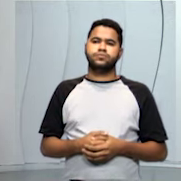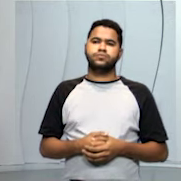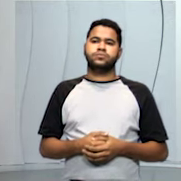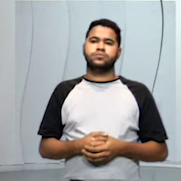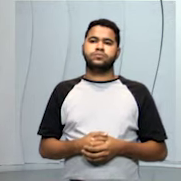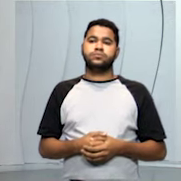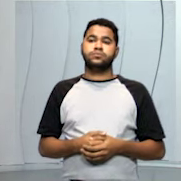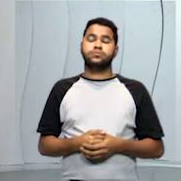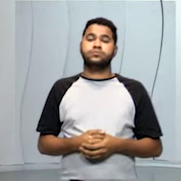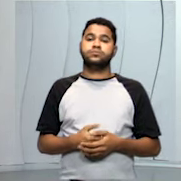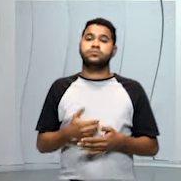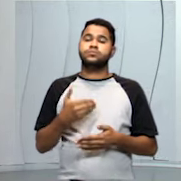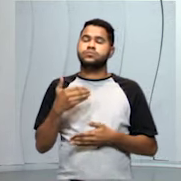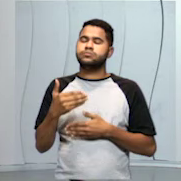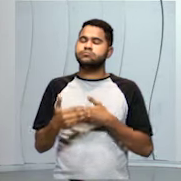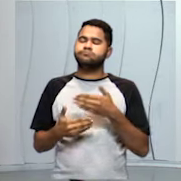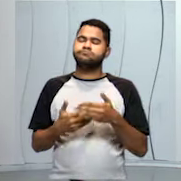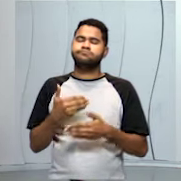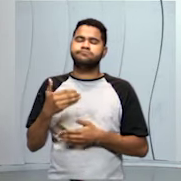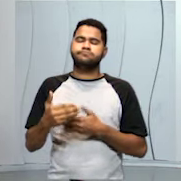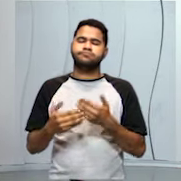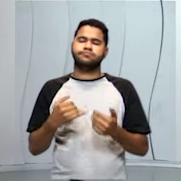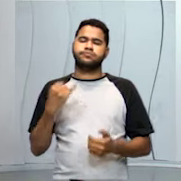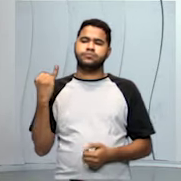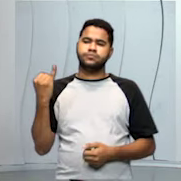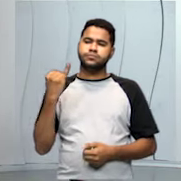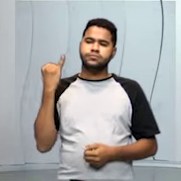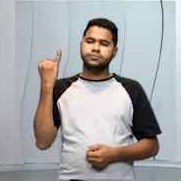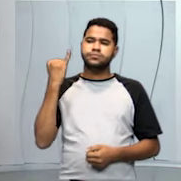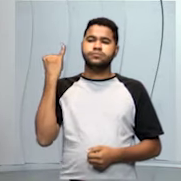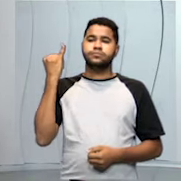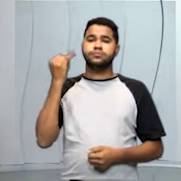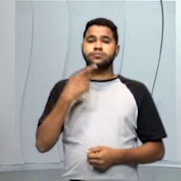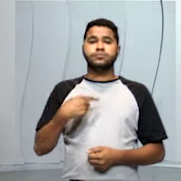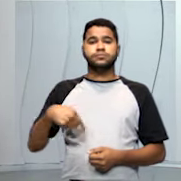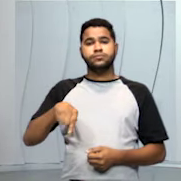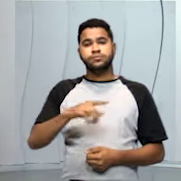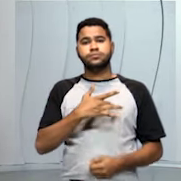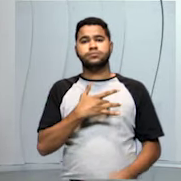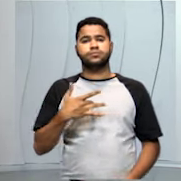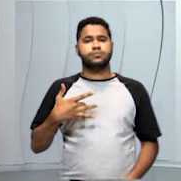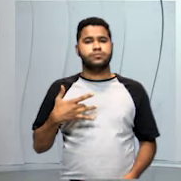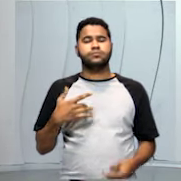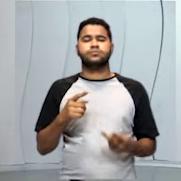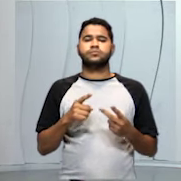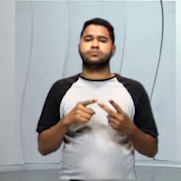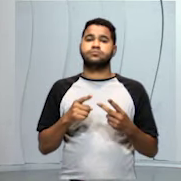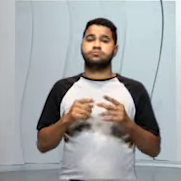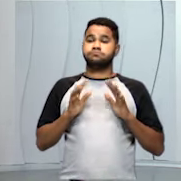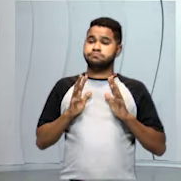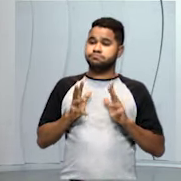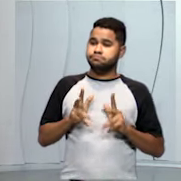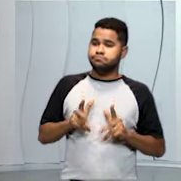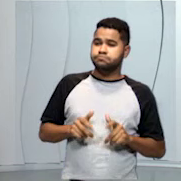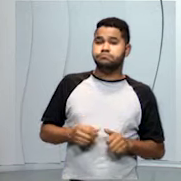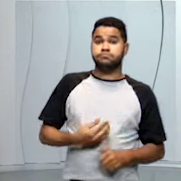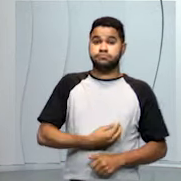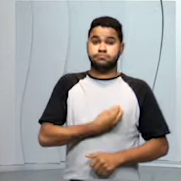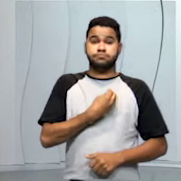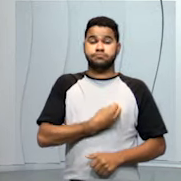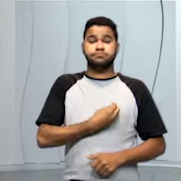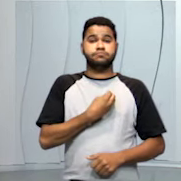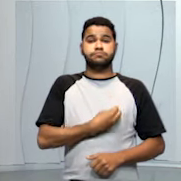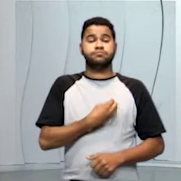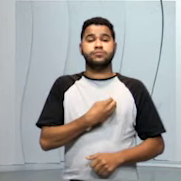Um processo muito importante para a nossa saúde, para a nossa higiene, para a nossa vida